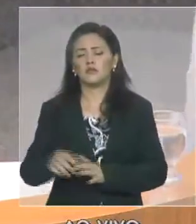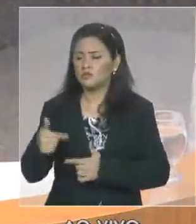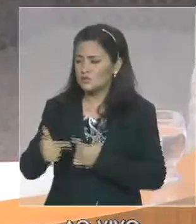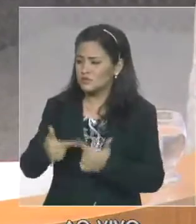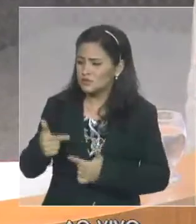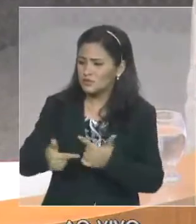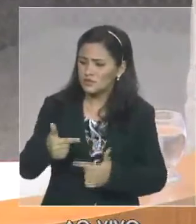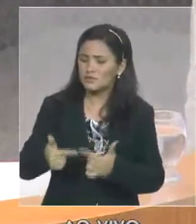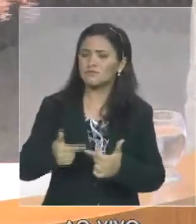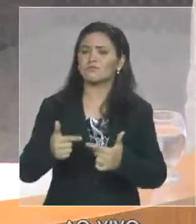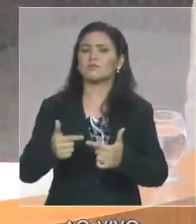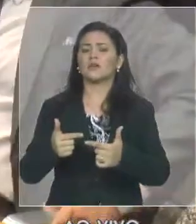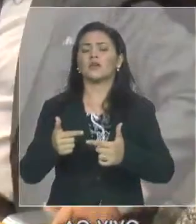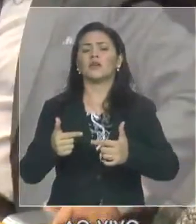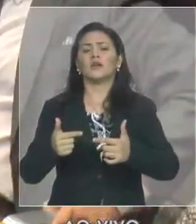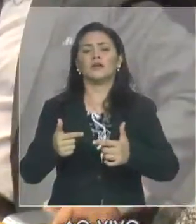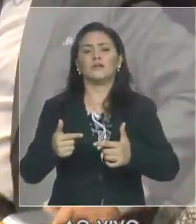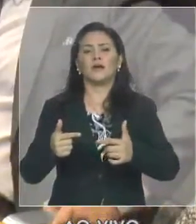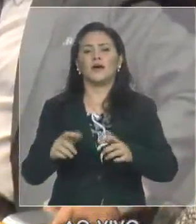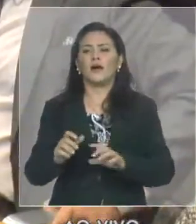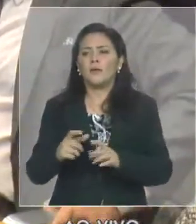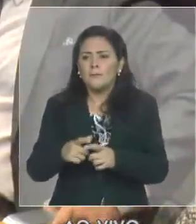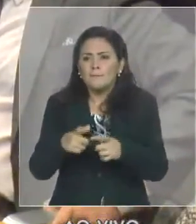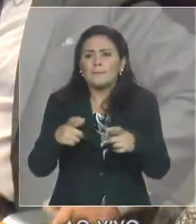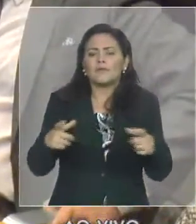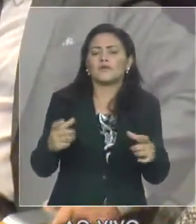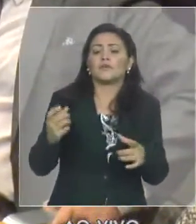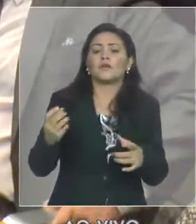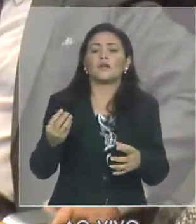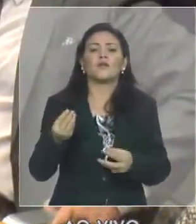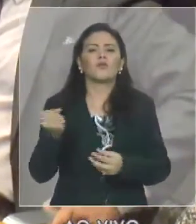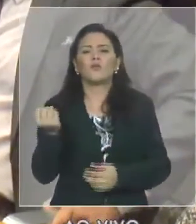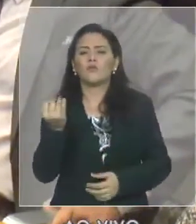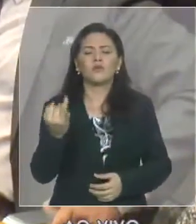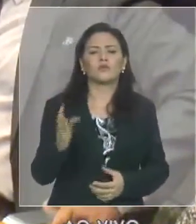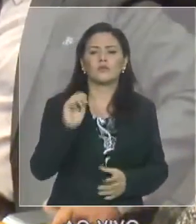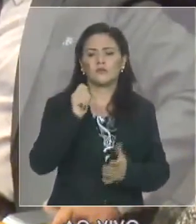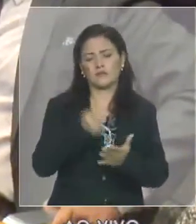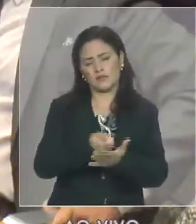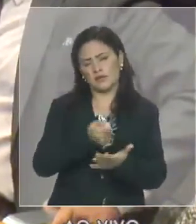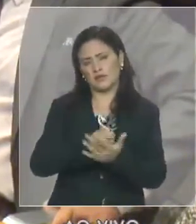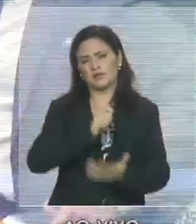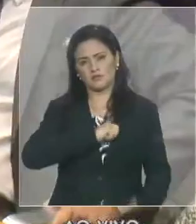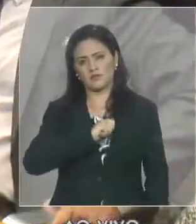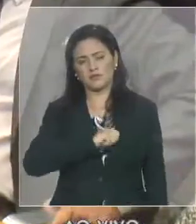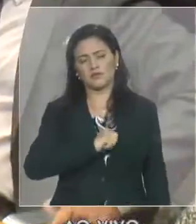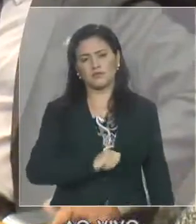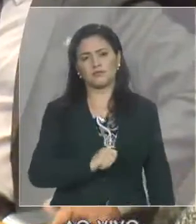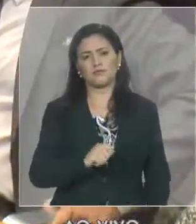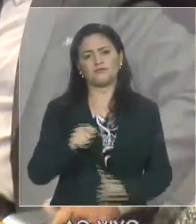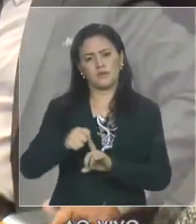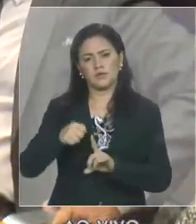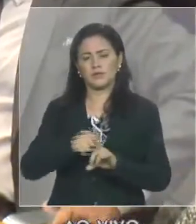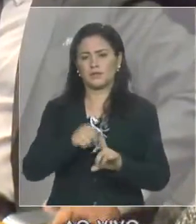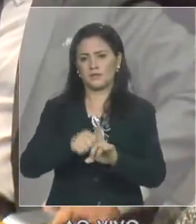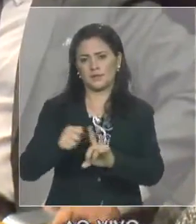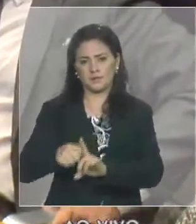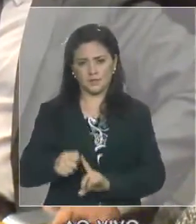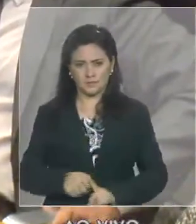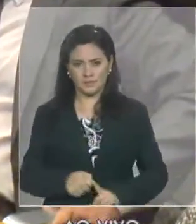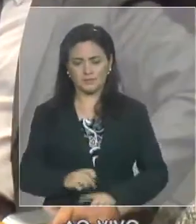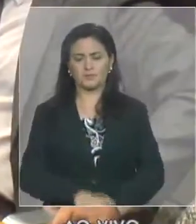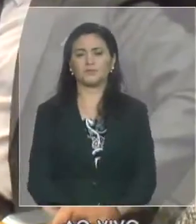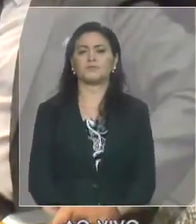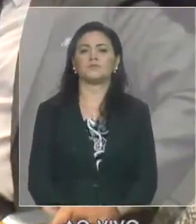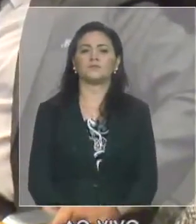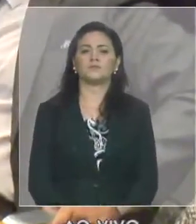com que os serviços públicos possam chegar até os cidadãos. ao lado disto, nós também aumentamos a